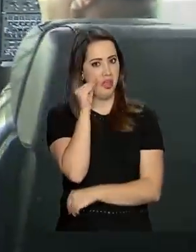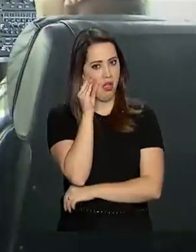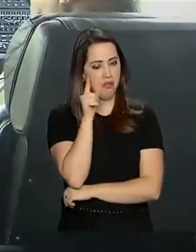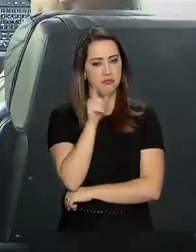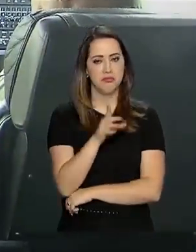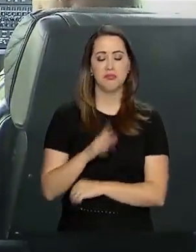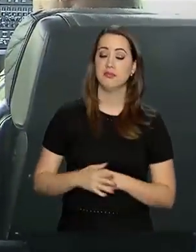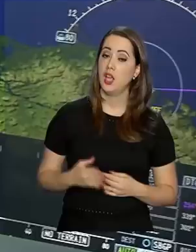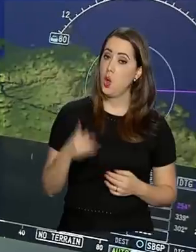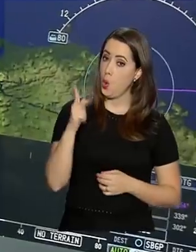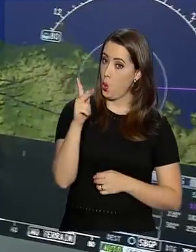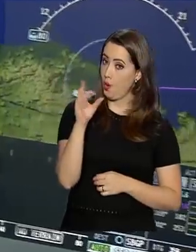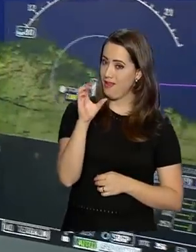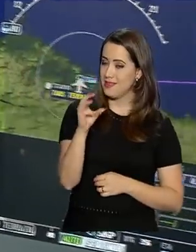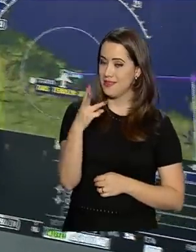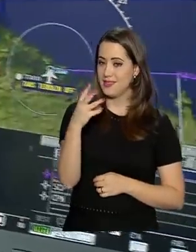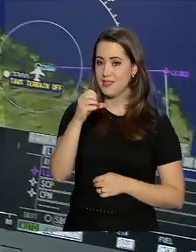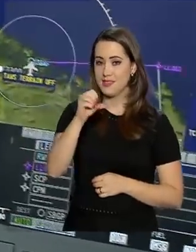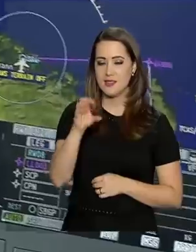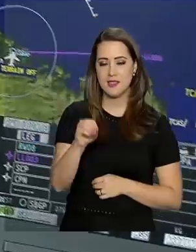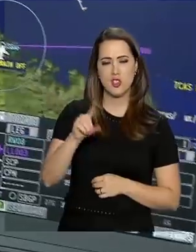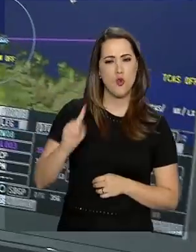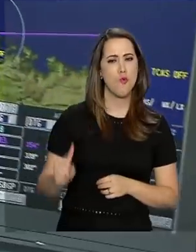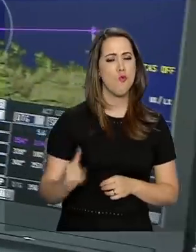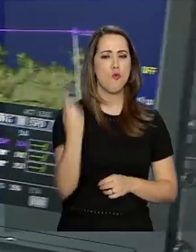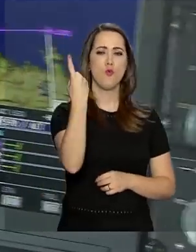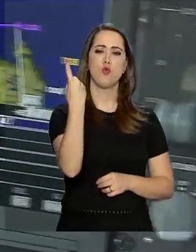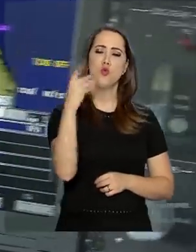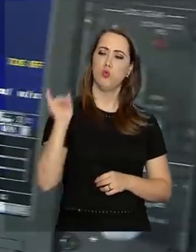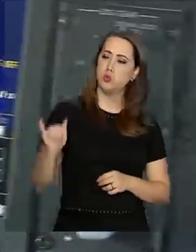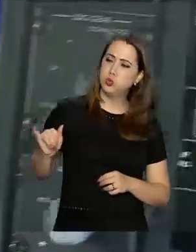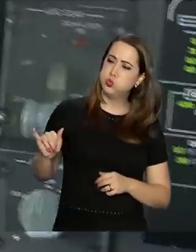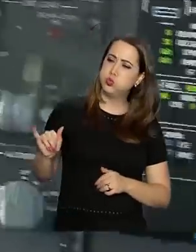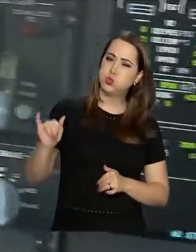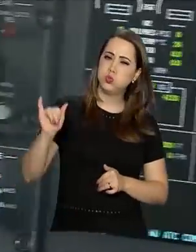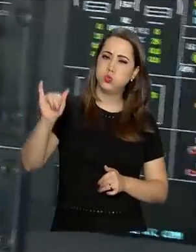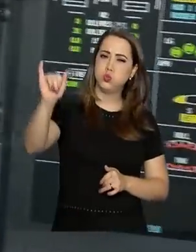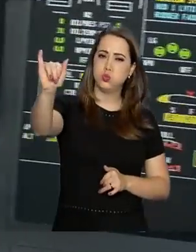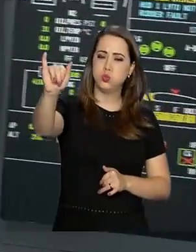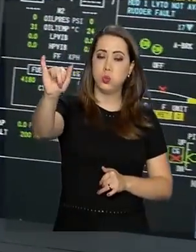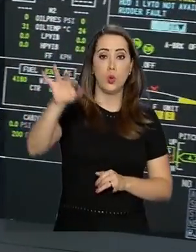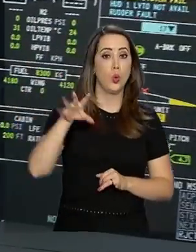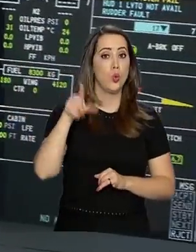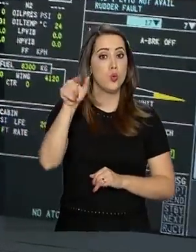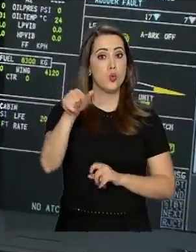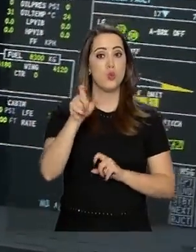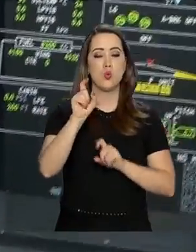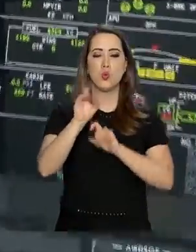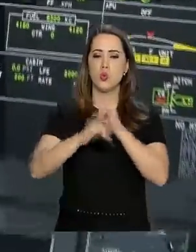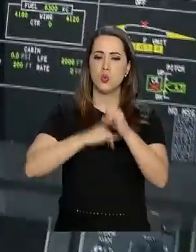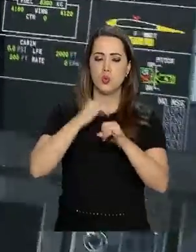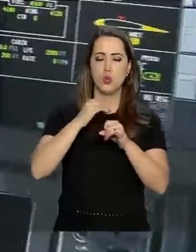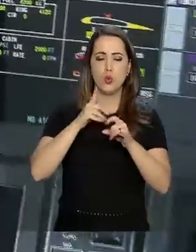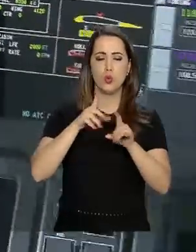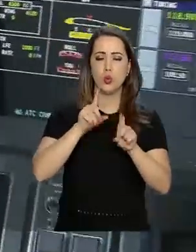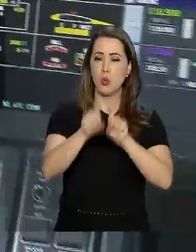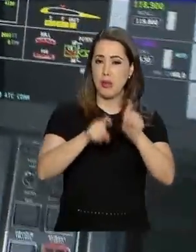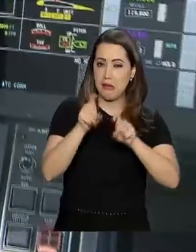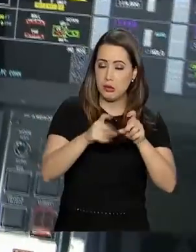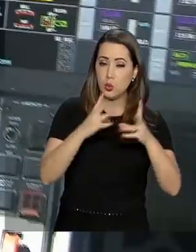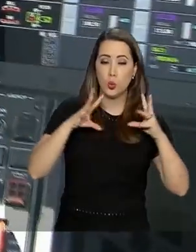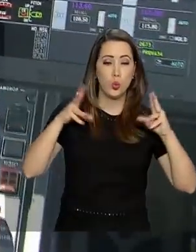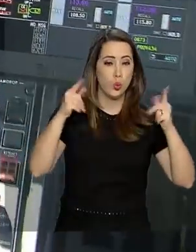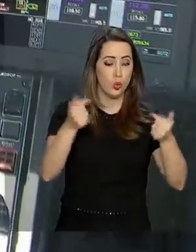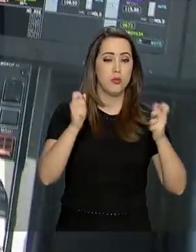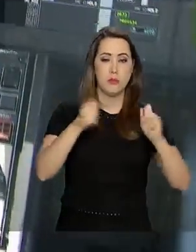O KC-390 é o único avião da categoria equipado com sistema eletrônico que permite maior eficiência de voo